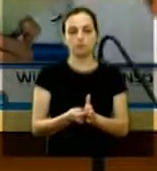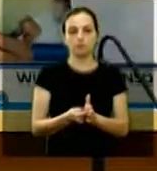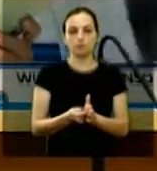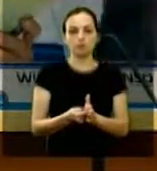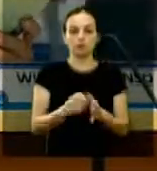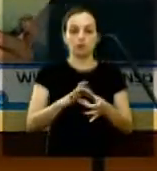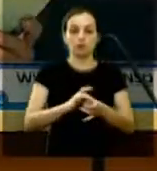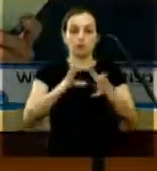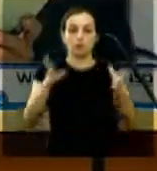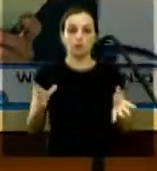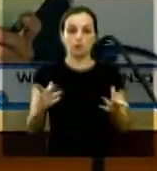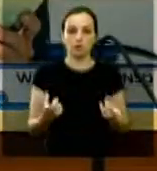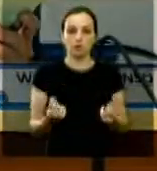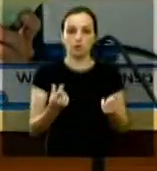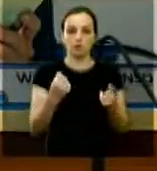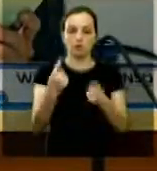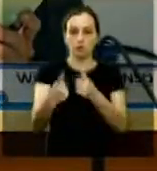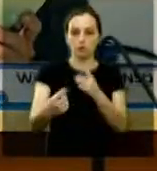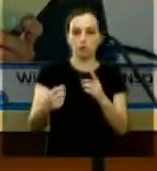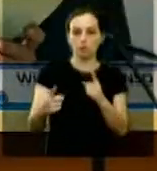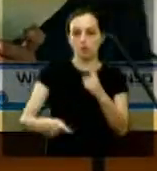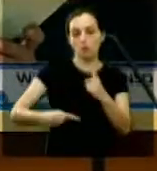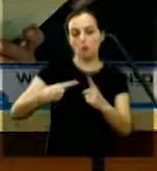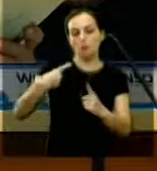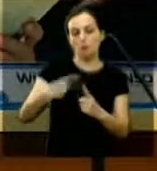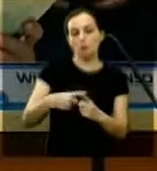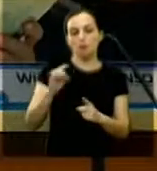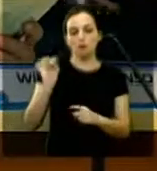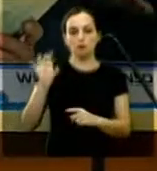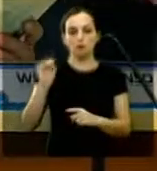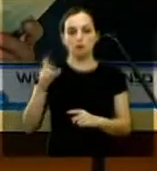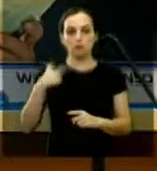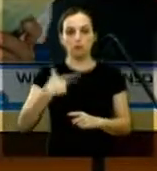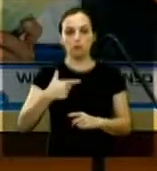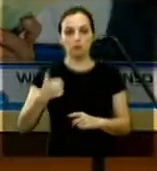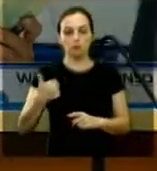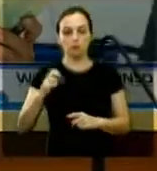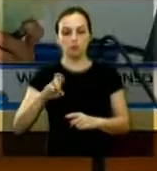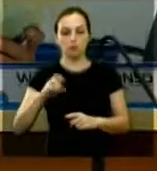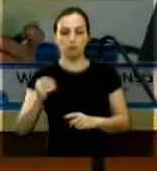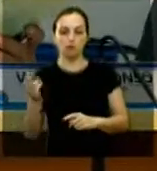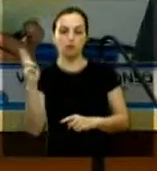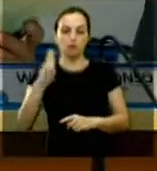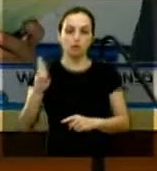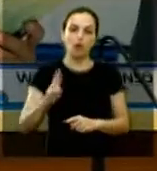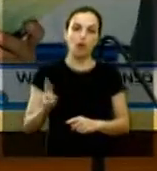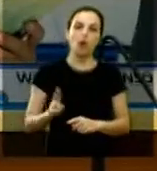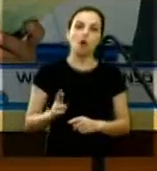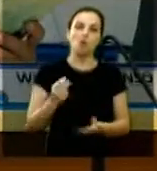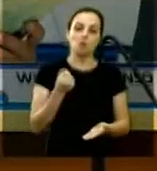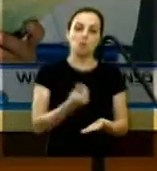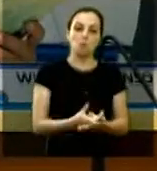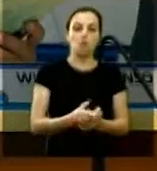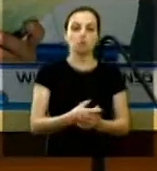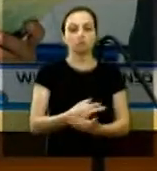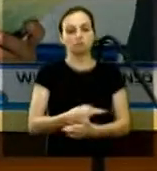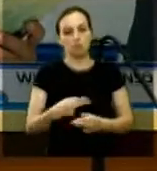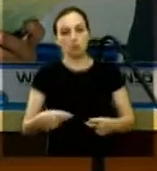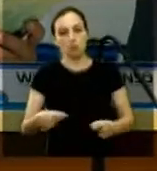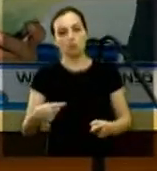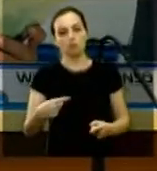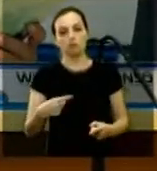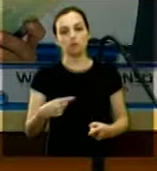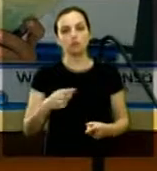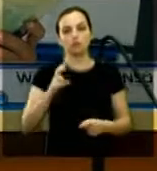autorizo o poder executivo a abrir um crédito adicional especial de 2.150 reais para atender a despesa referente a aquisição de